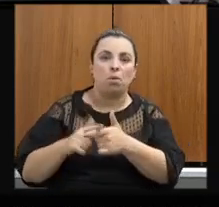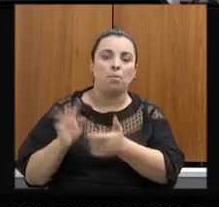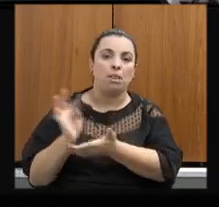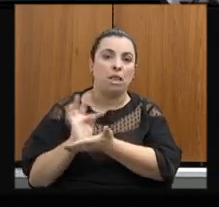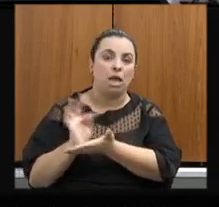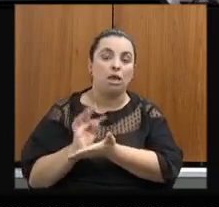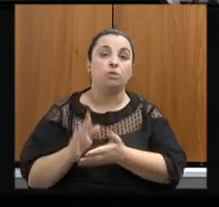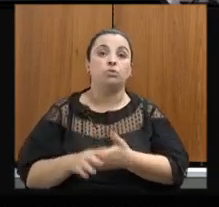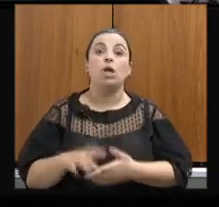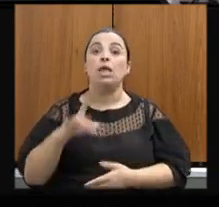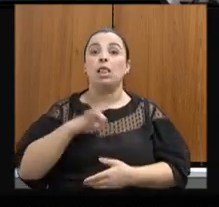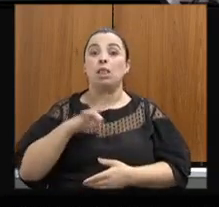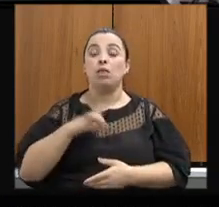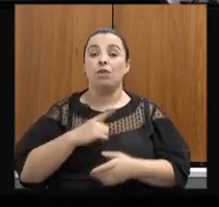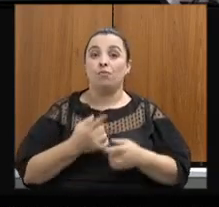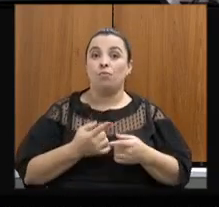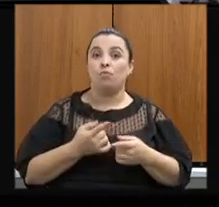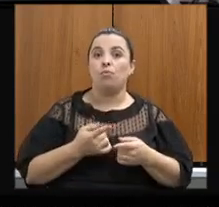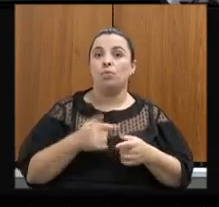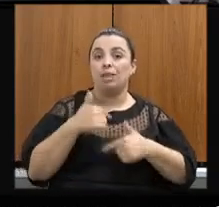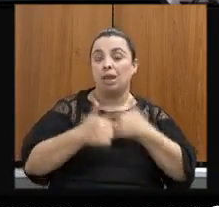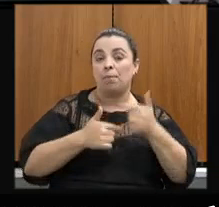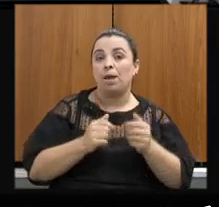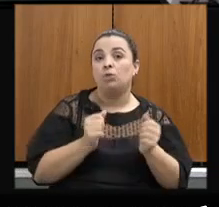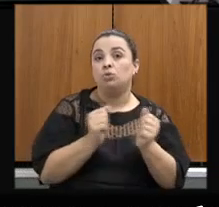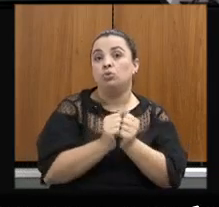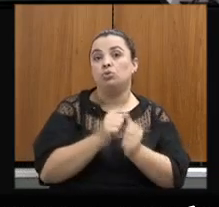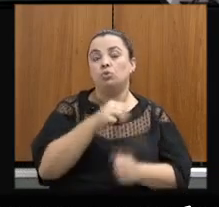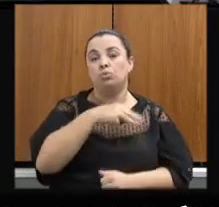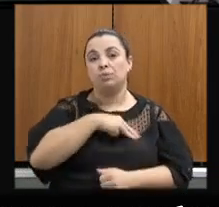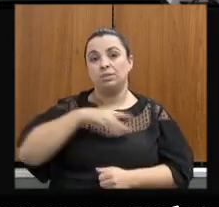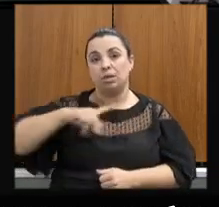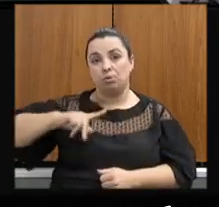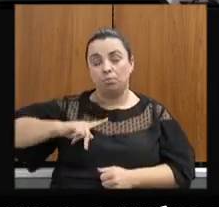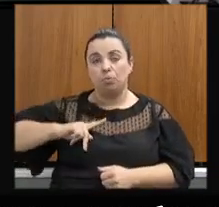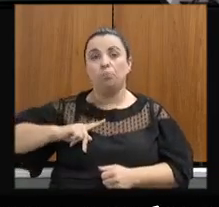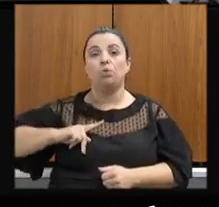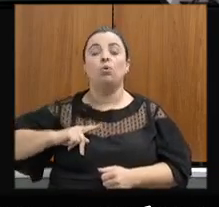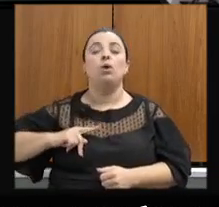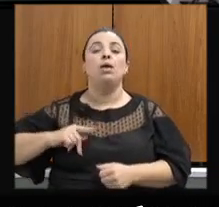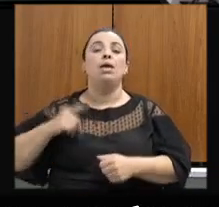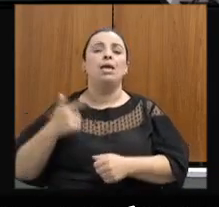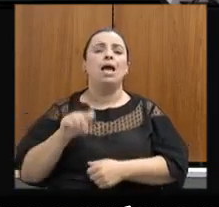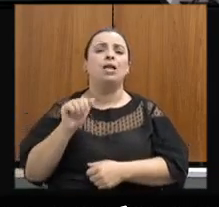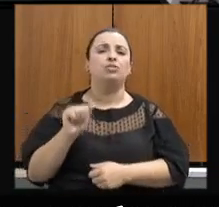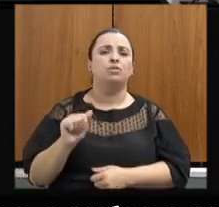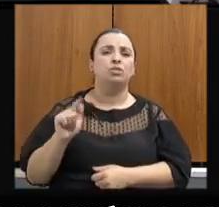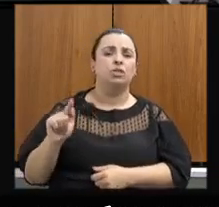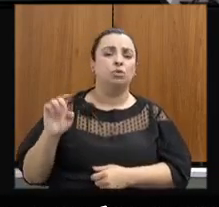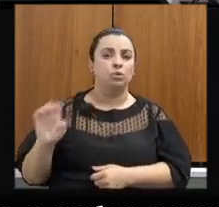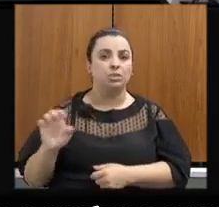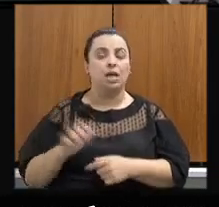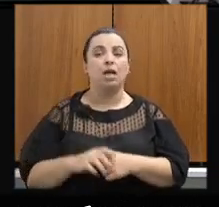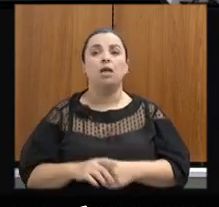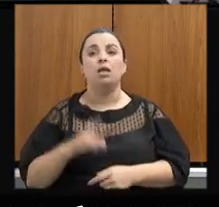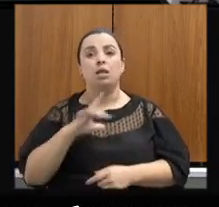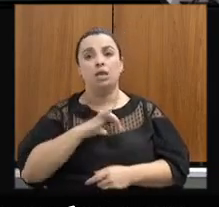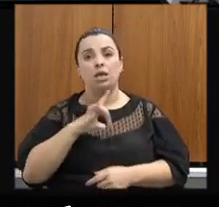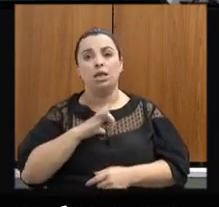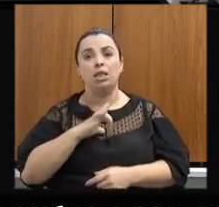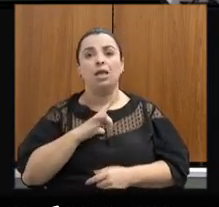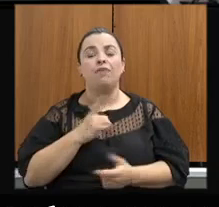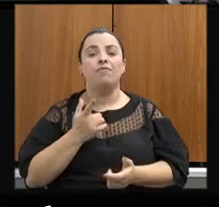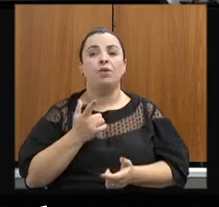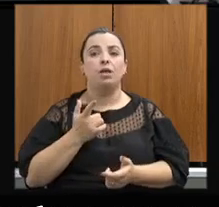Ministério Público do Estado de Minas Gerais, Advocacia Geral do Estado e SEMAD, onde instrumentos foram assinados com essa empresa para, primeiro,